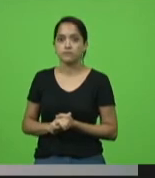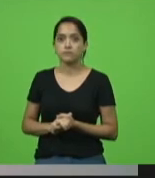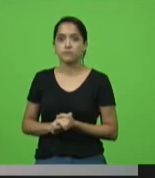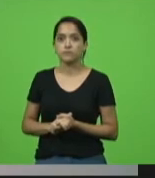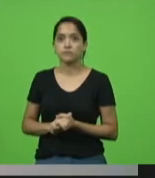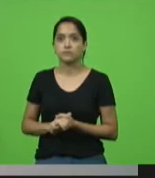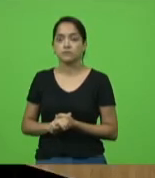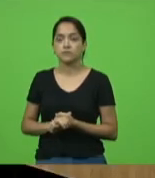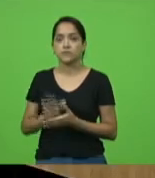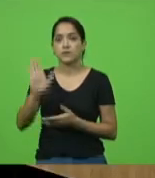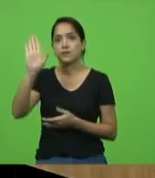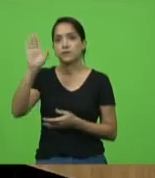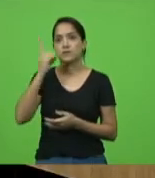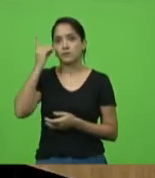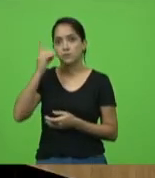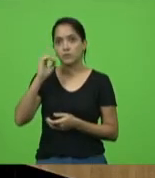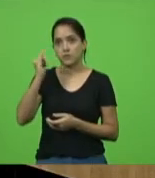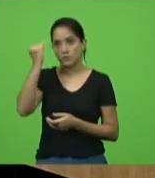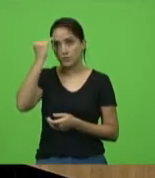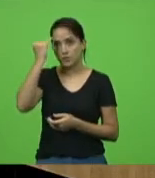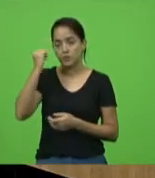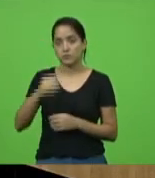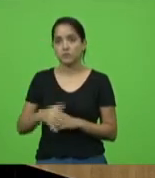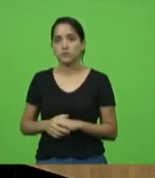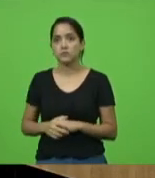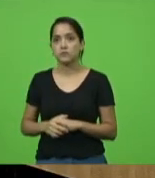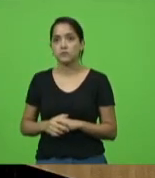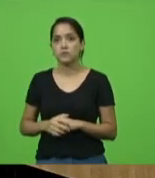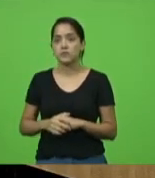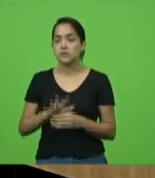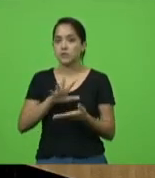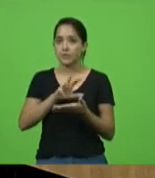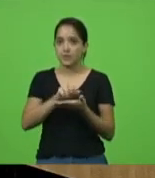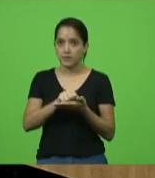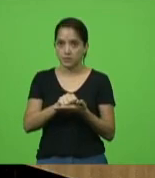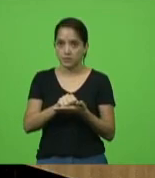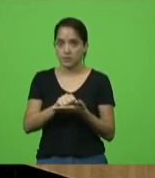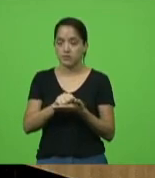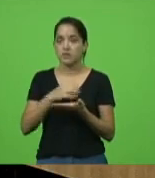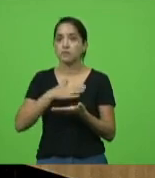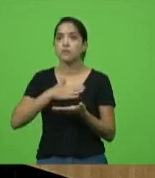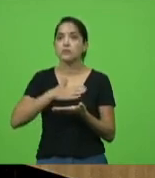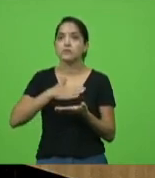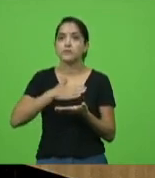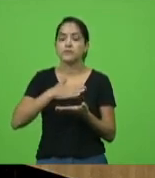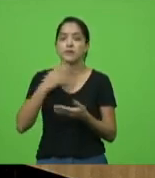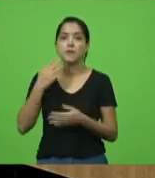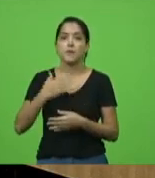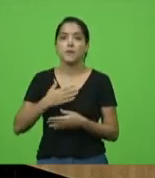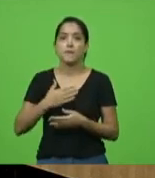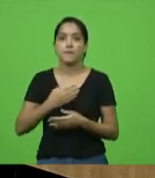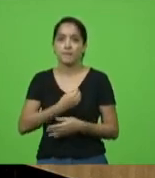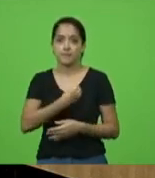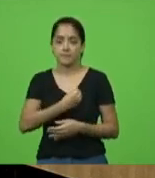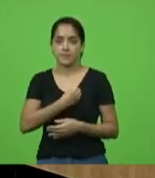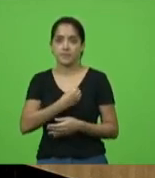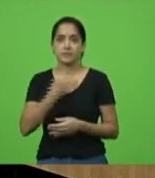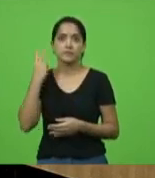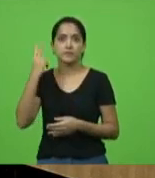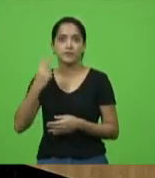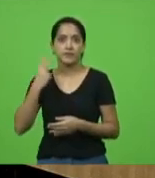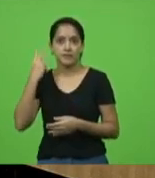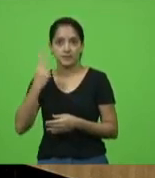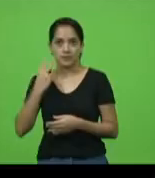deputado Jair Mioto. Senhor presidente, apenas para registrar, com muita satisfação, aqui a presença do vereador Robson